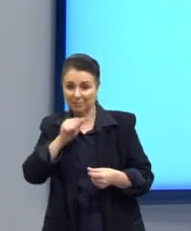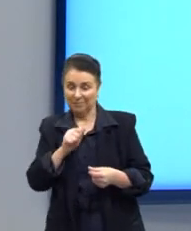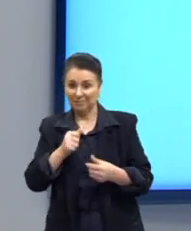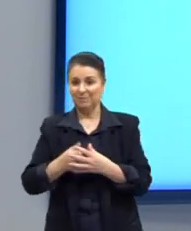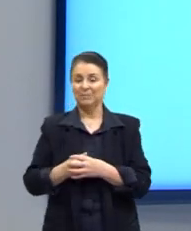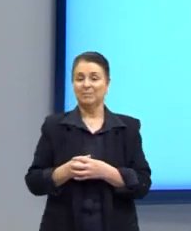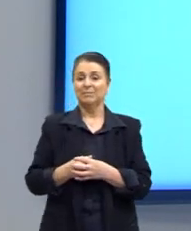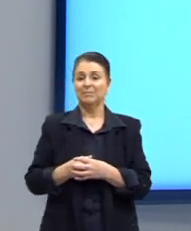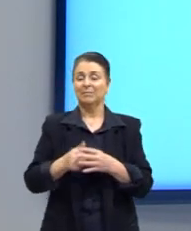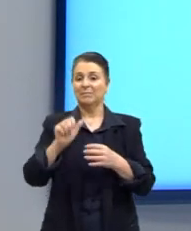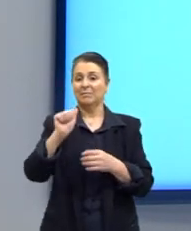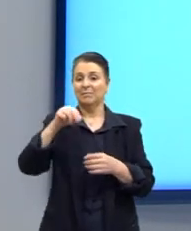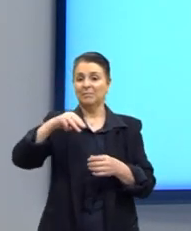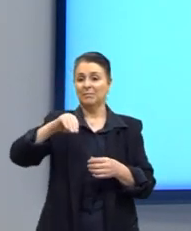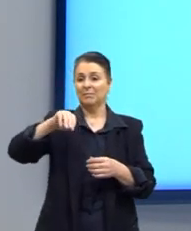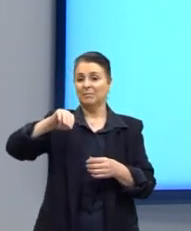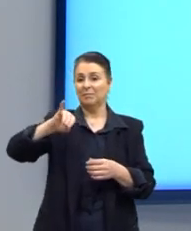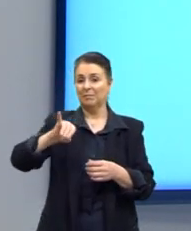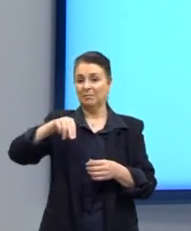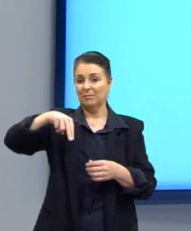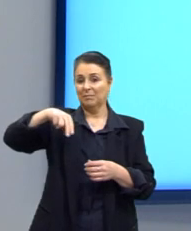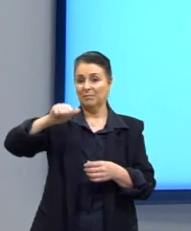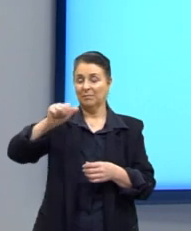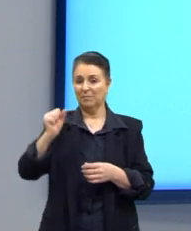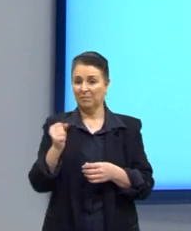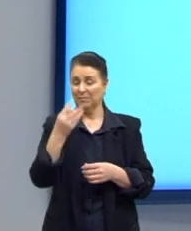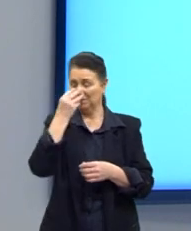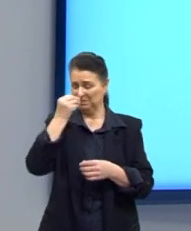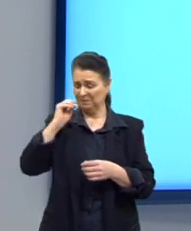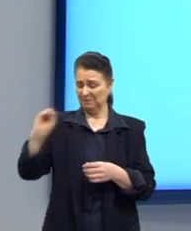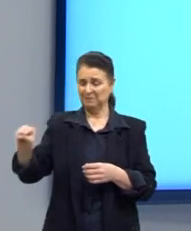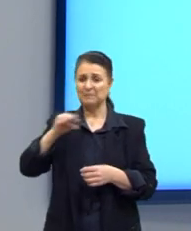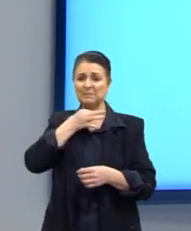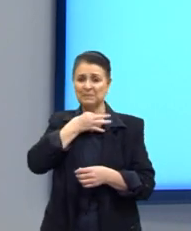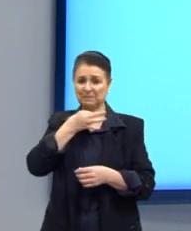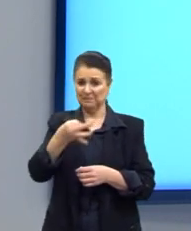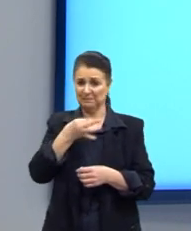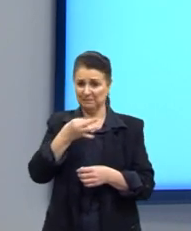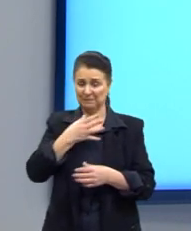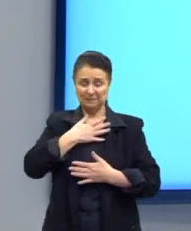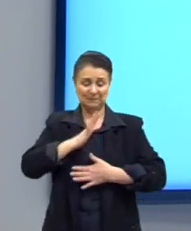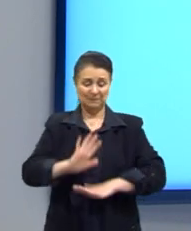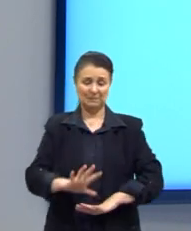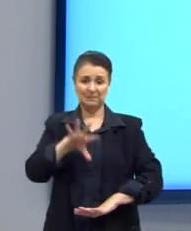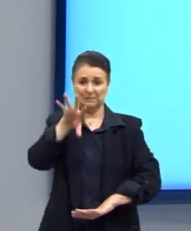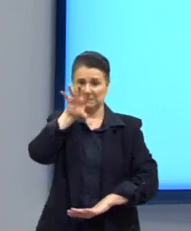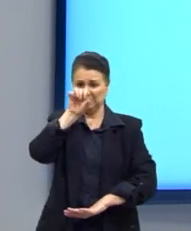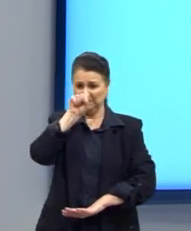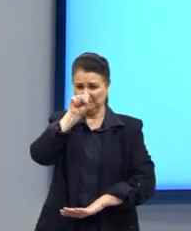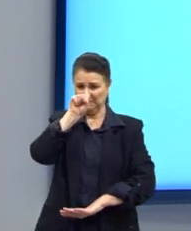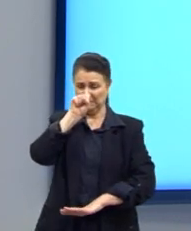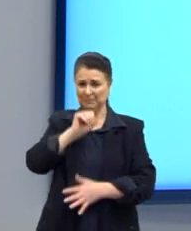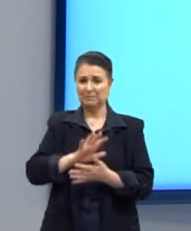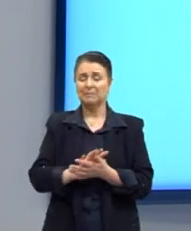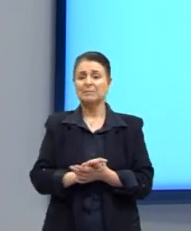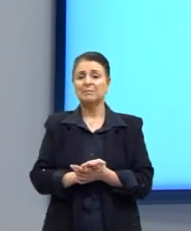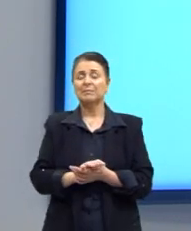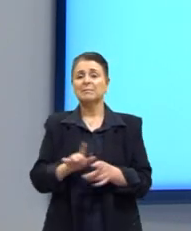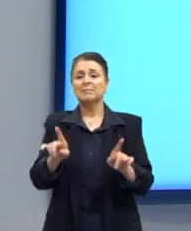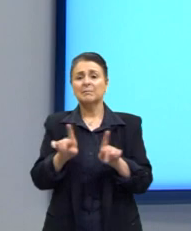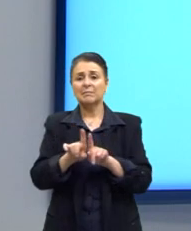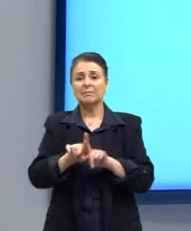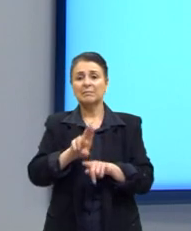Então, essas aminas, que tem essa presença de cheiro repugnante, né? Porque a gente tende a não gostar desse cheiro de podridão, elas